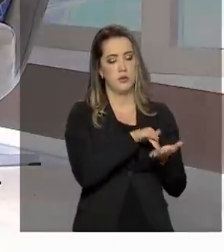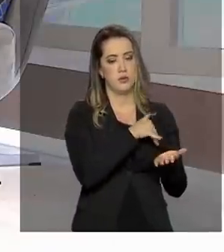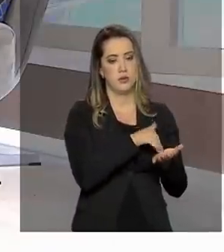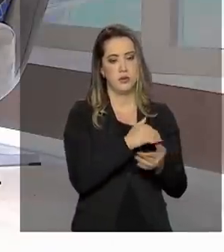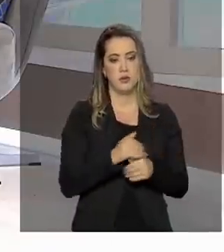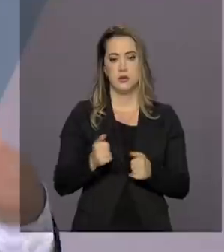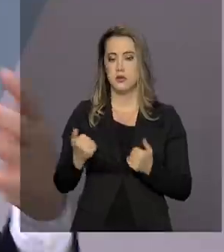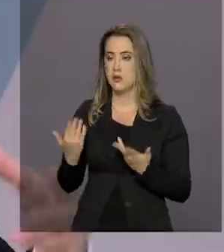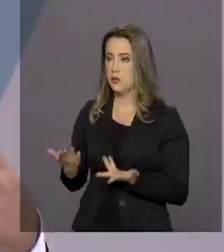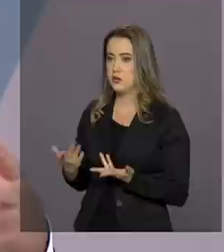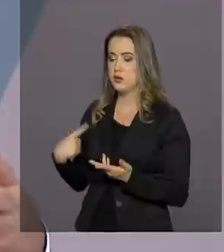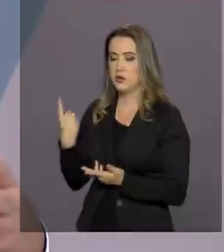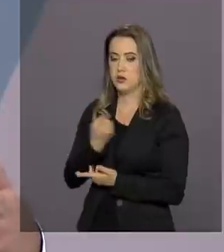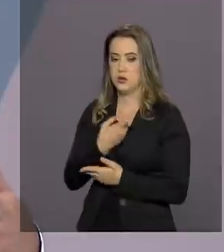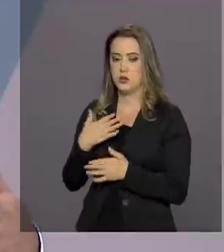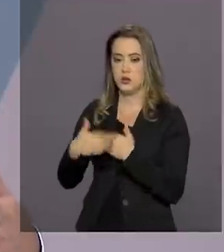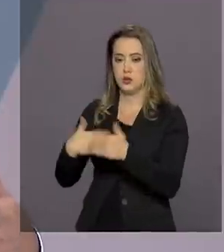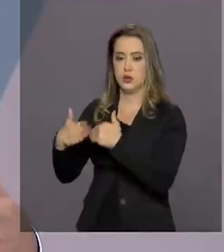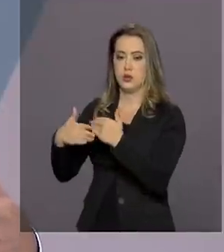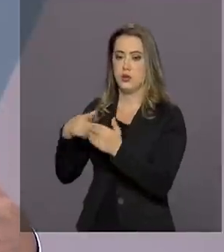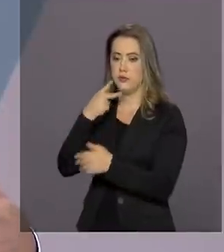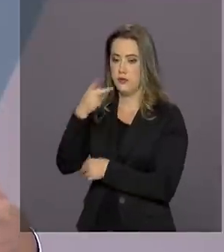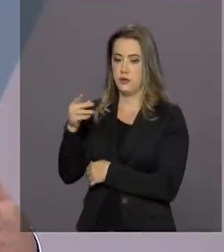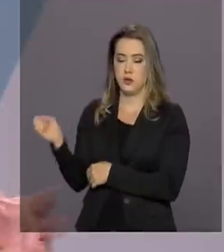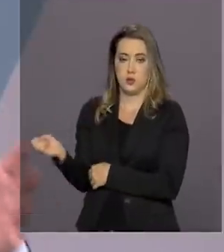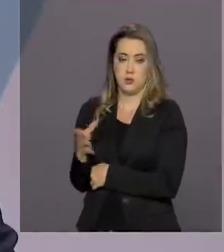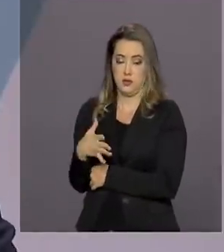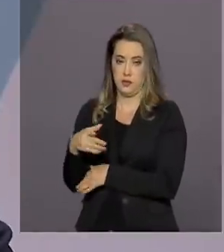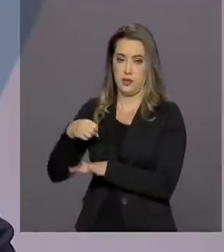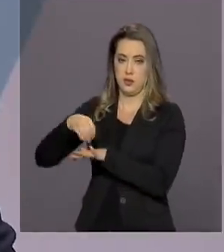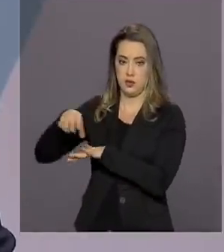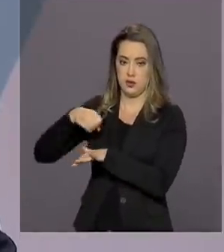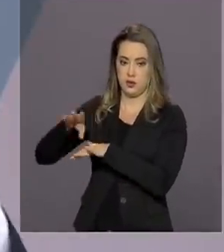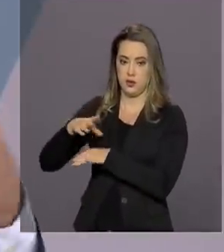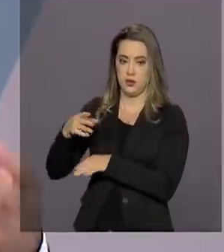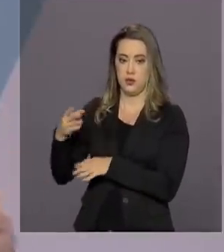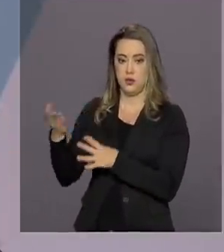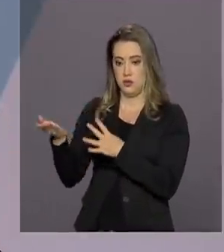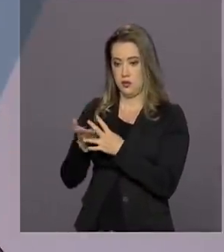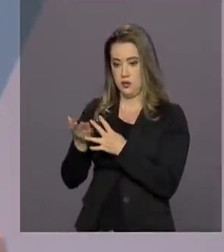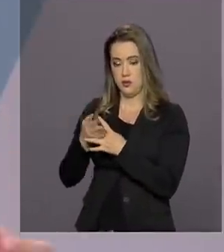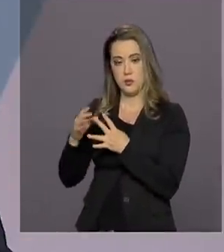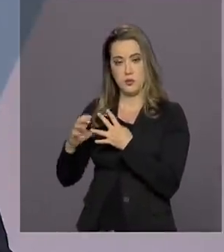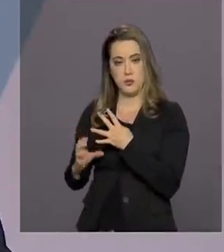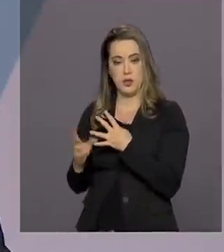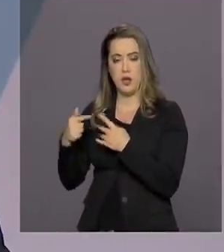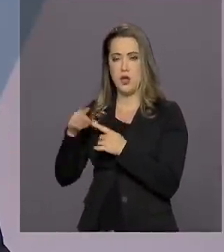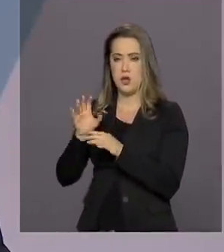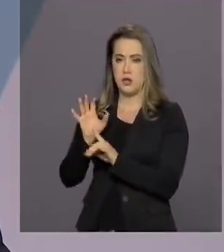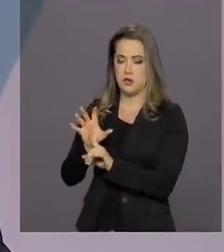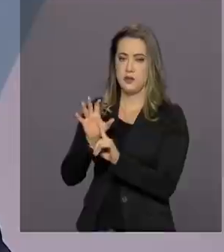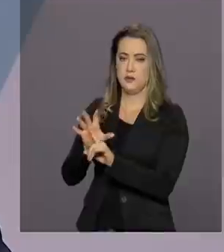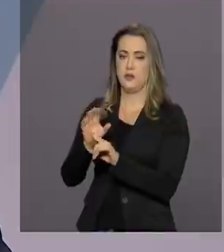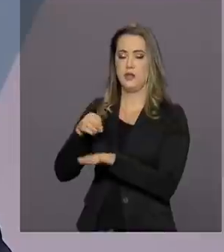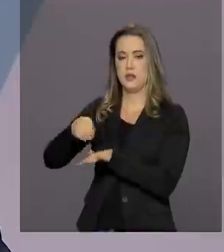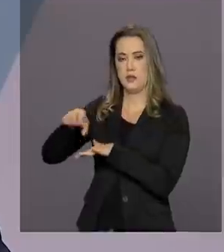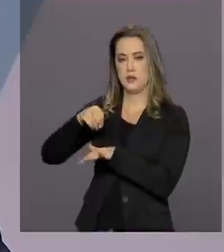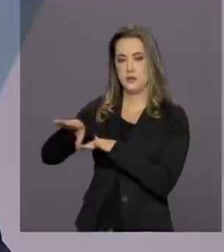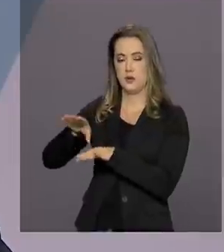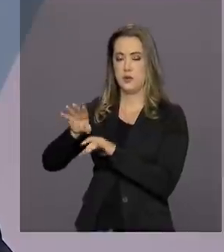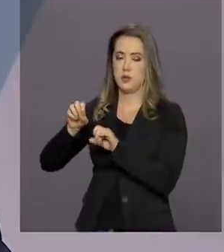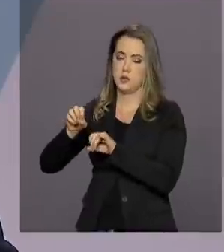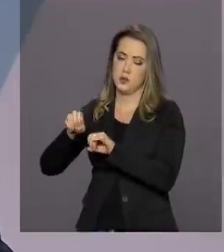Bacana. Diretor, então a gente vai continuar falando sobre as novidades do Fundeb no segundo bloco e os impactos que isso vai ter na educação básica